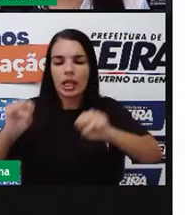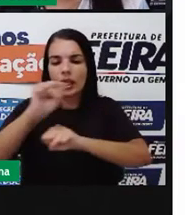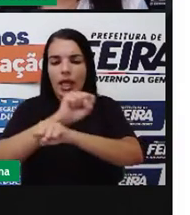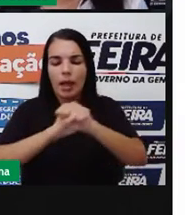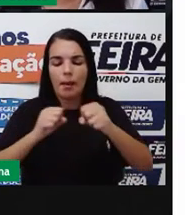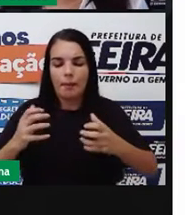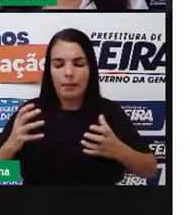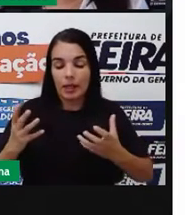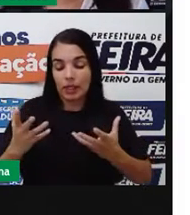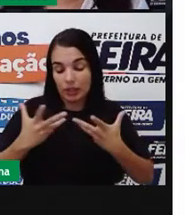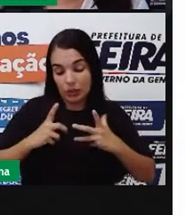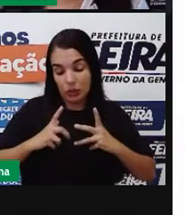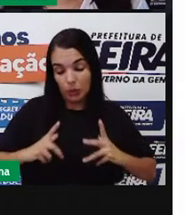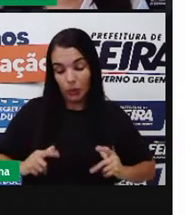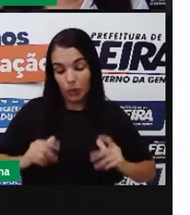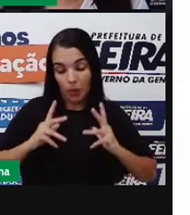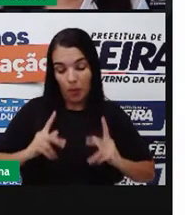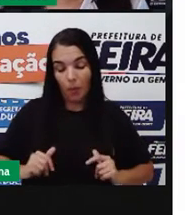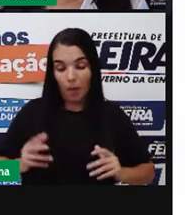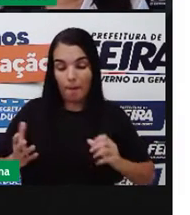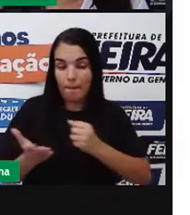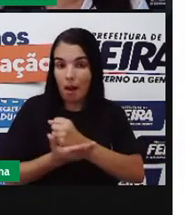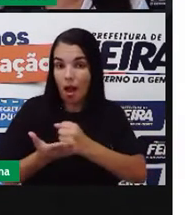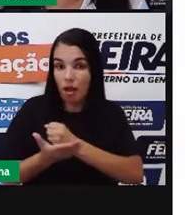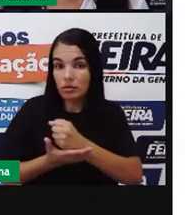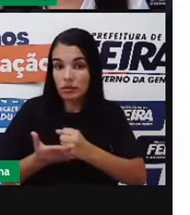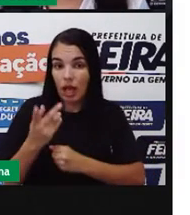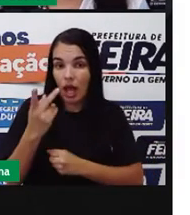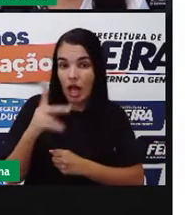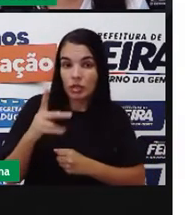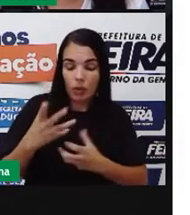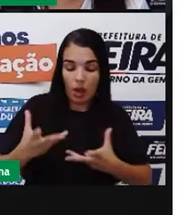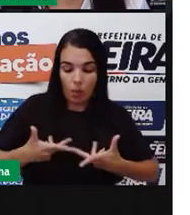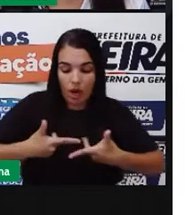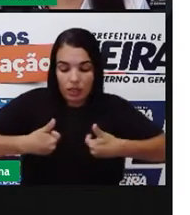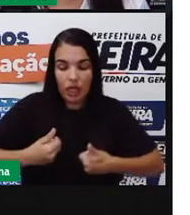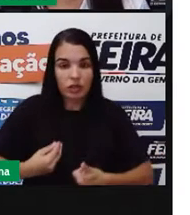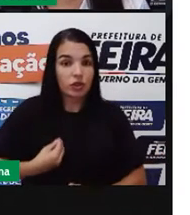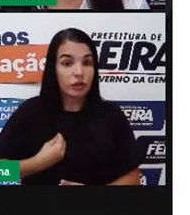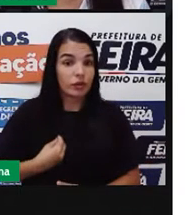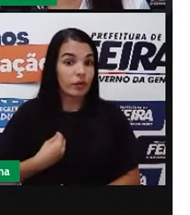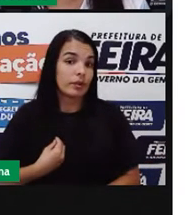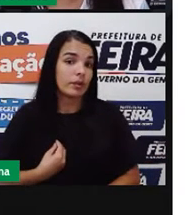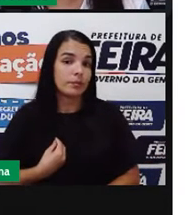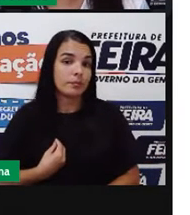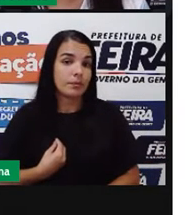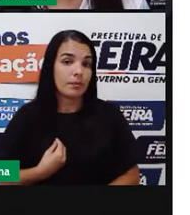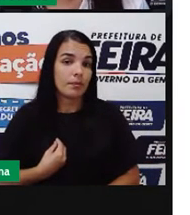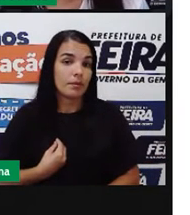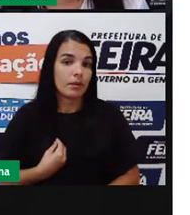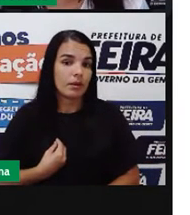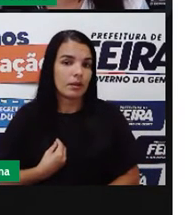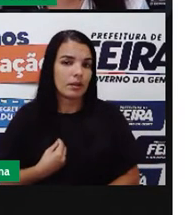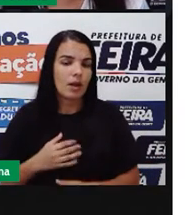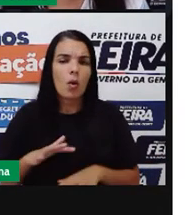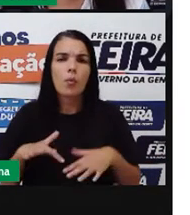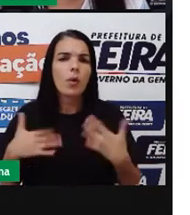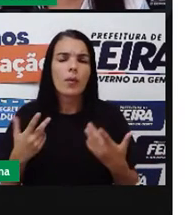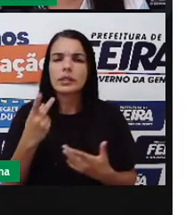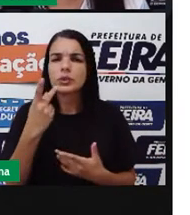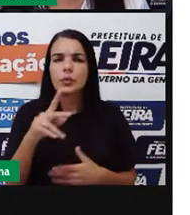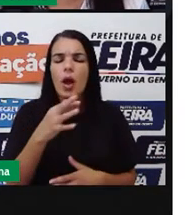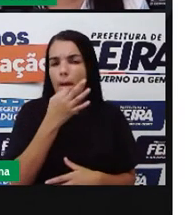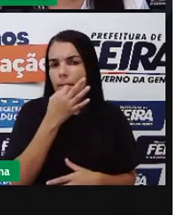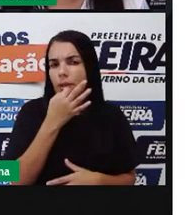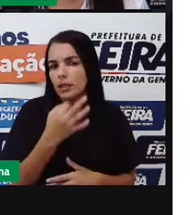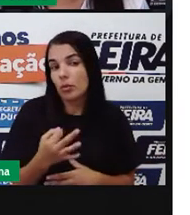Como o saneamento básico pode influenciar na nossa qualidade de vida? Qual a sua opinião